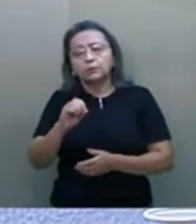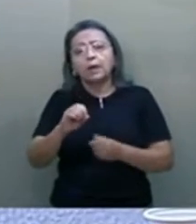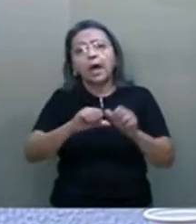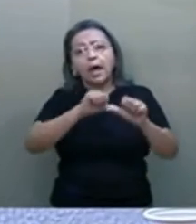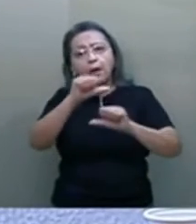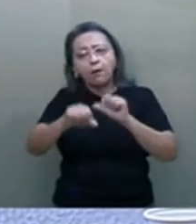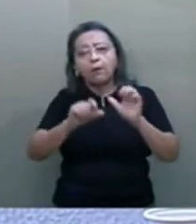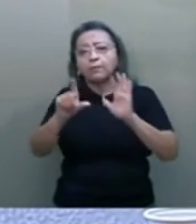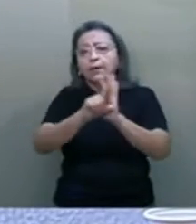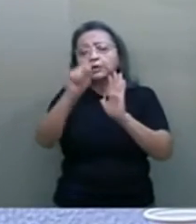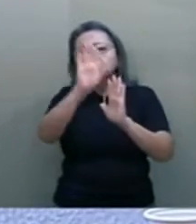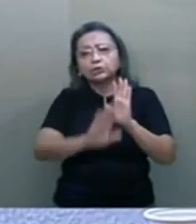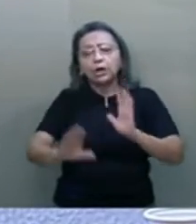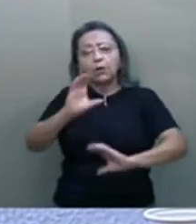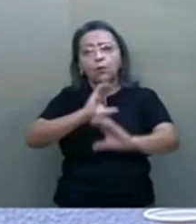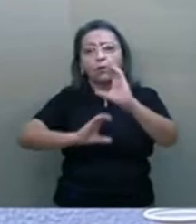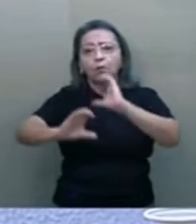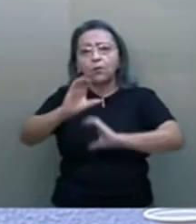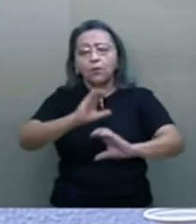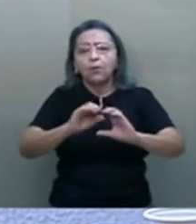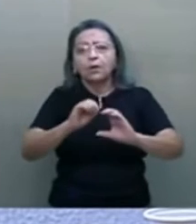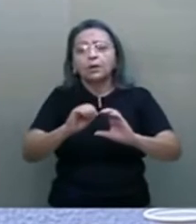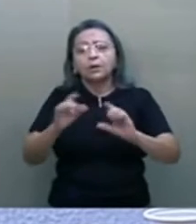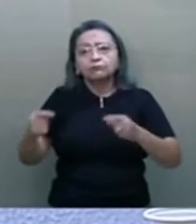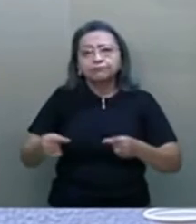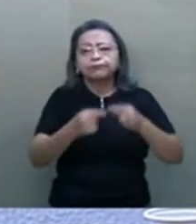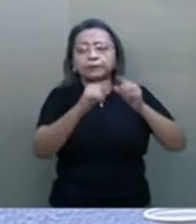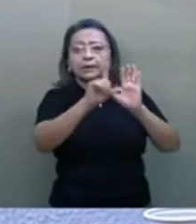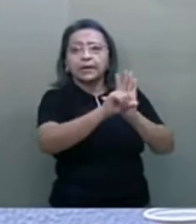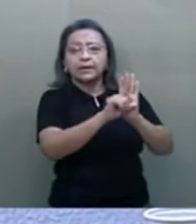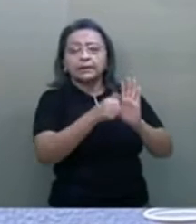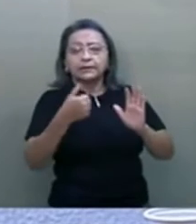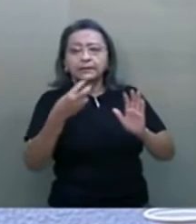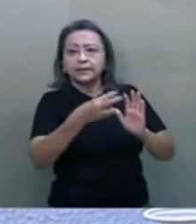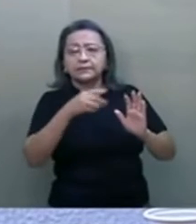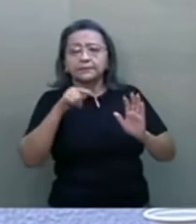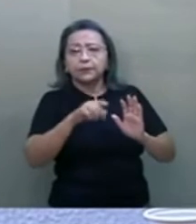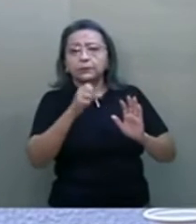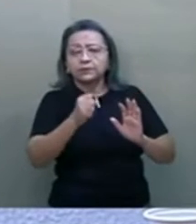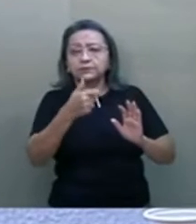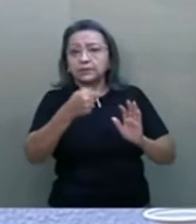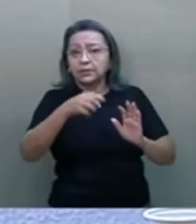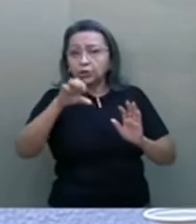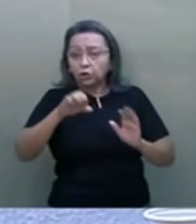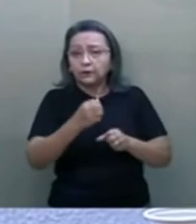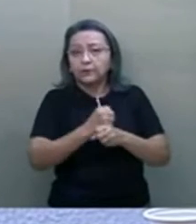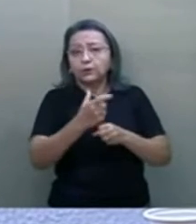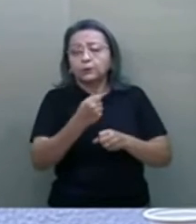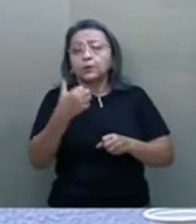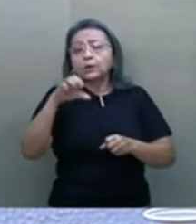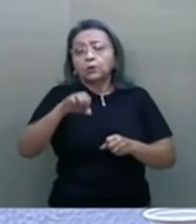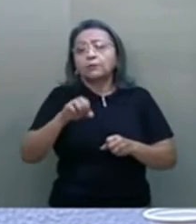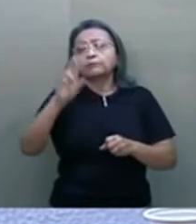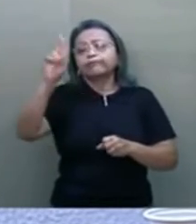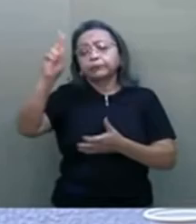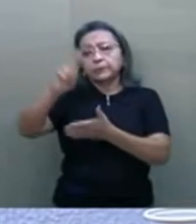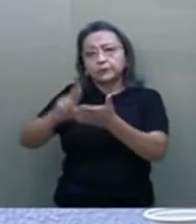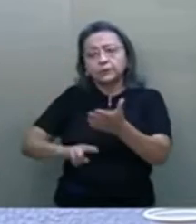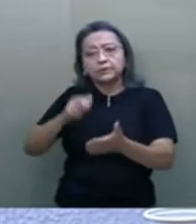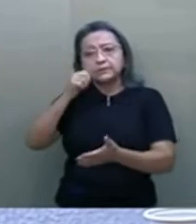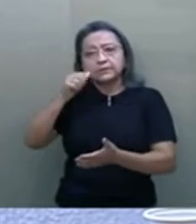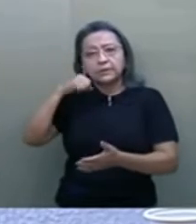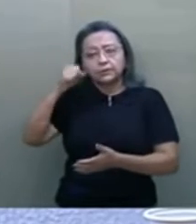alteração da Lei Geral de Telecomunicações, que culminou na Lei nº.879, de 2019, relatado pela senadora